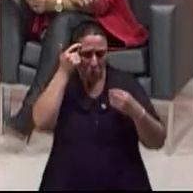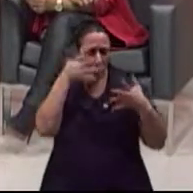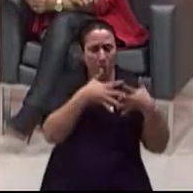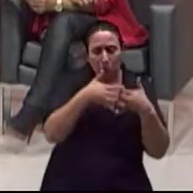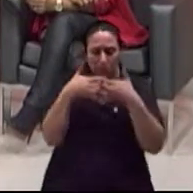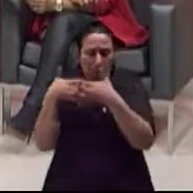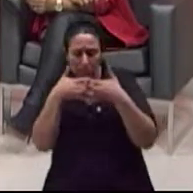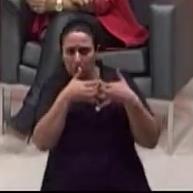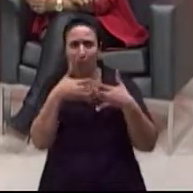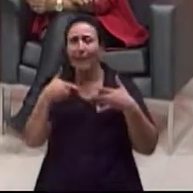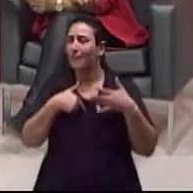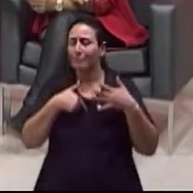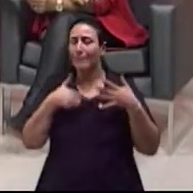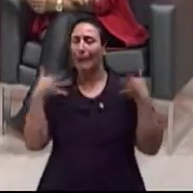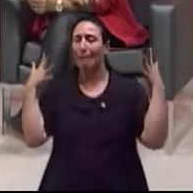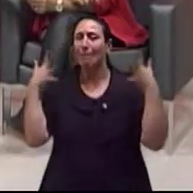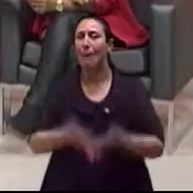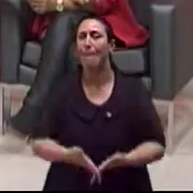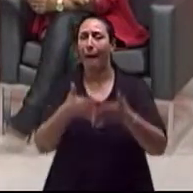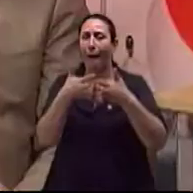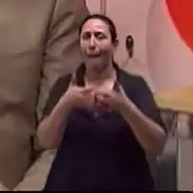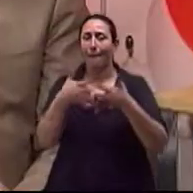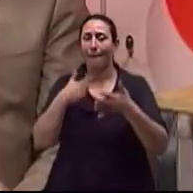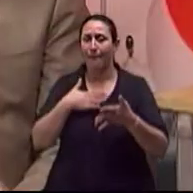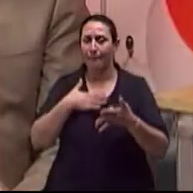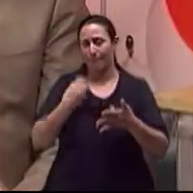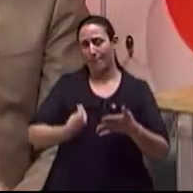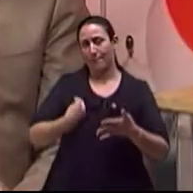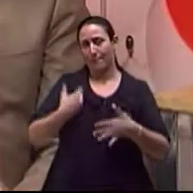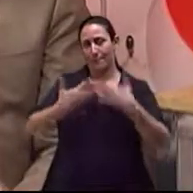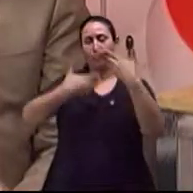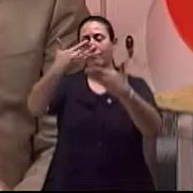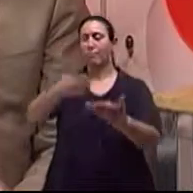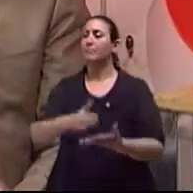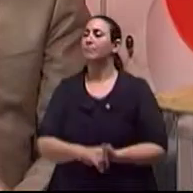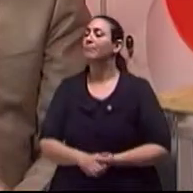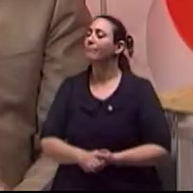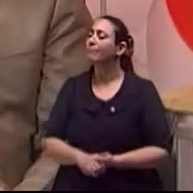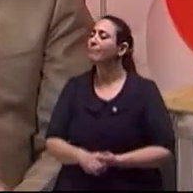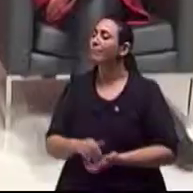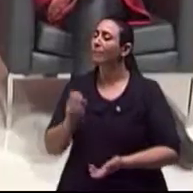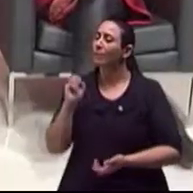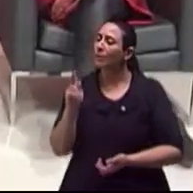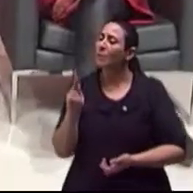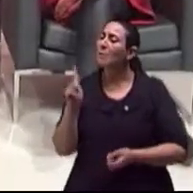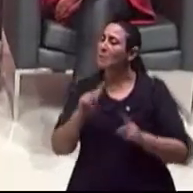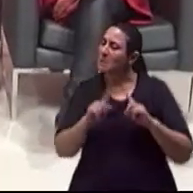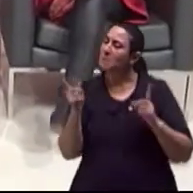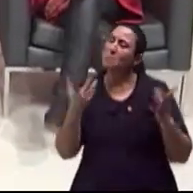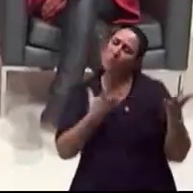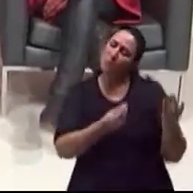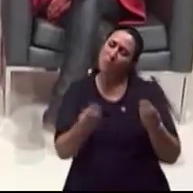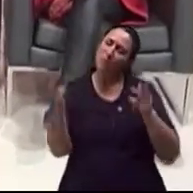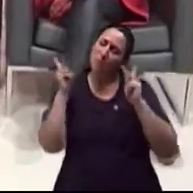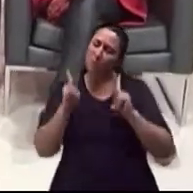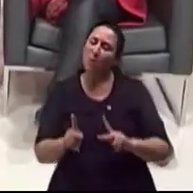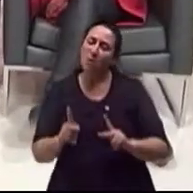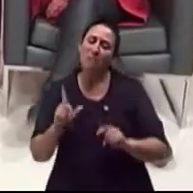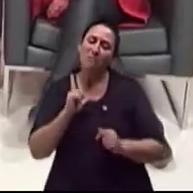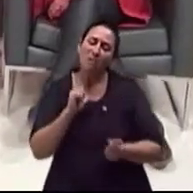De certo modo, sim Com certeza Mas as pessoas têm uma certa... Muitas vezes, uma